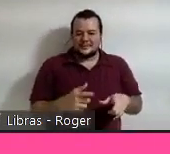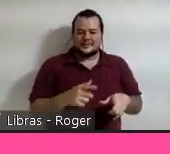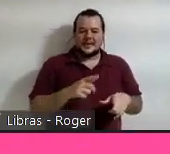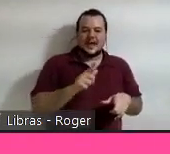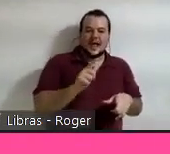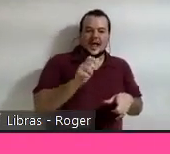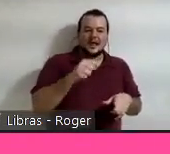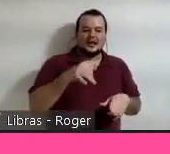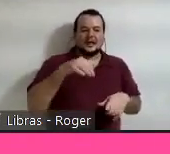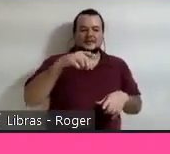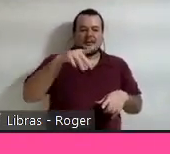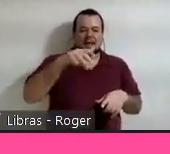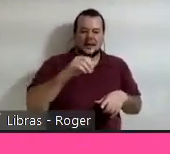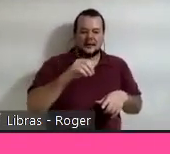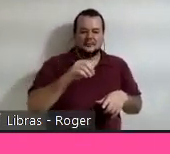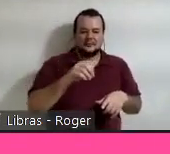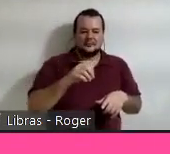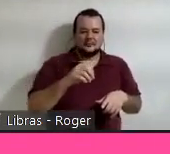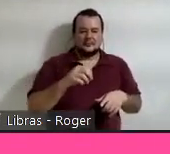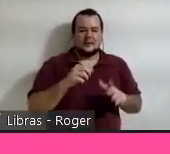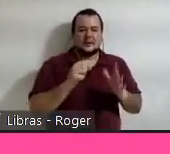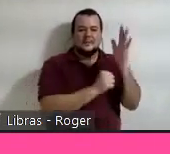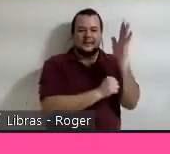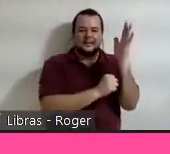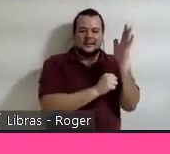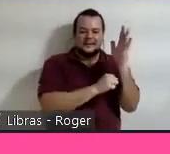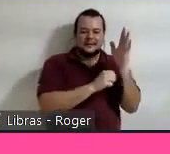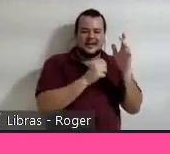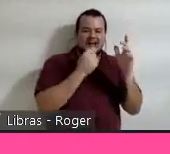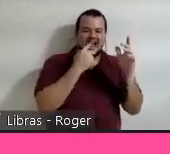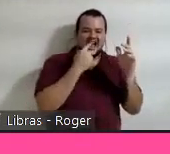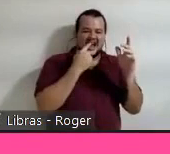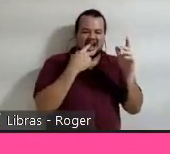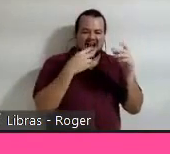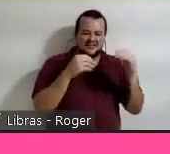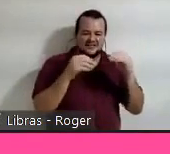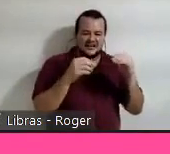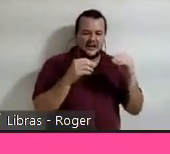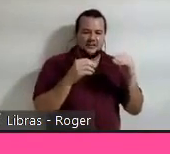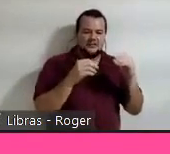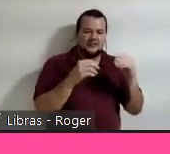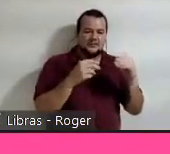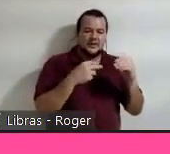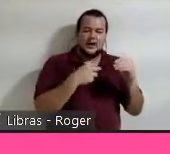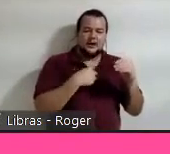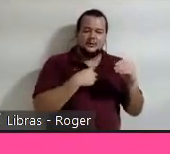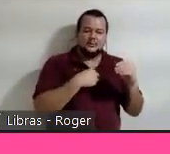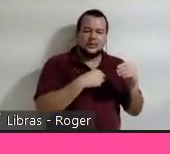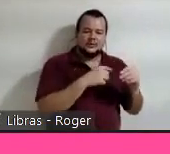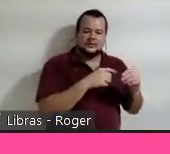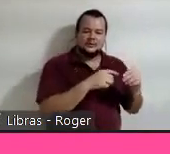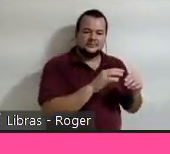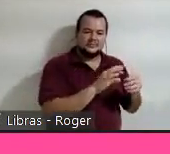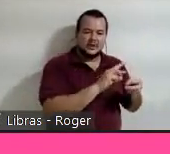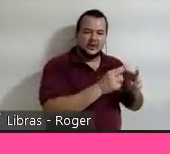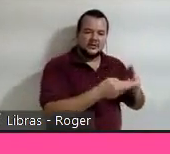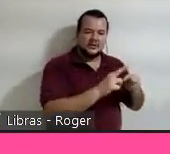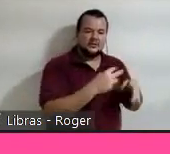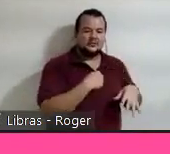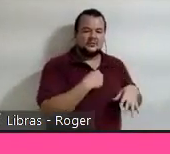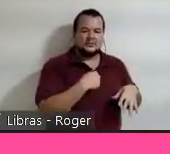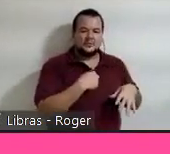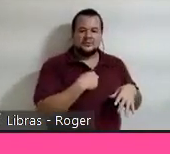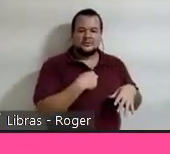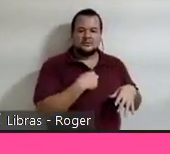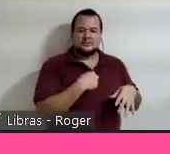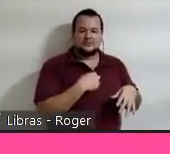não pode ser reciclada, ela não pode ser compostada, e você encalha um material que naturalmente é maravilhoso, porque ela tem